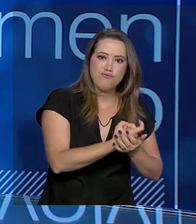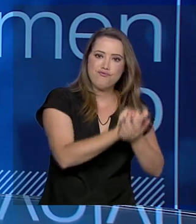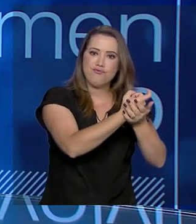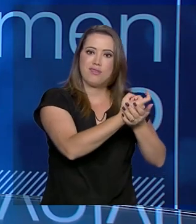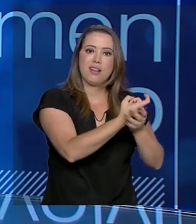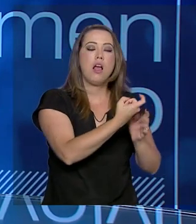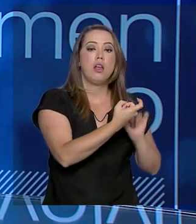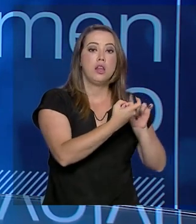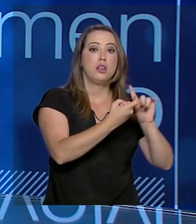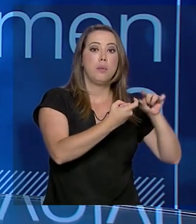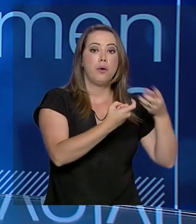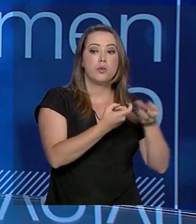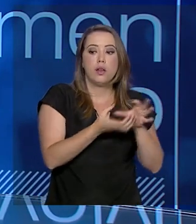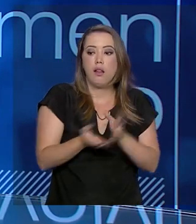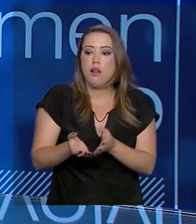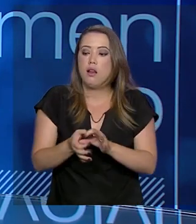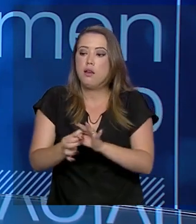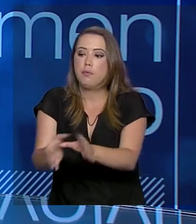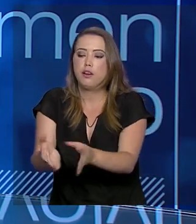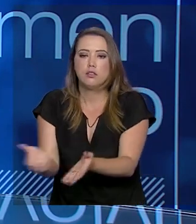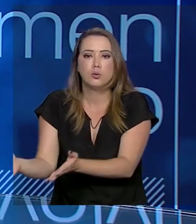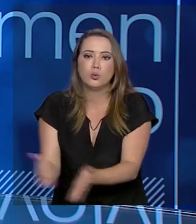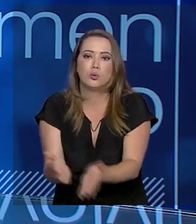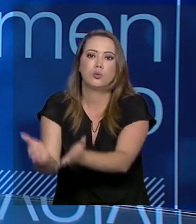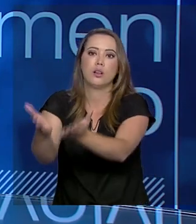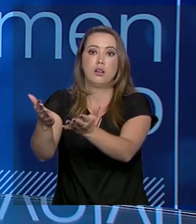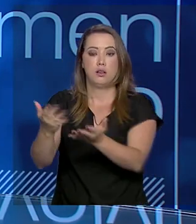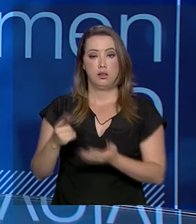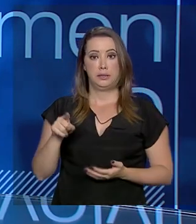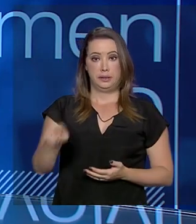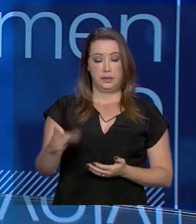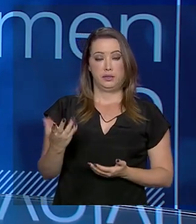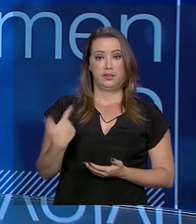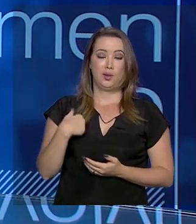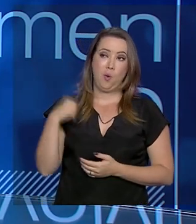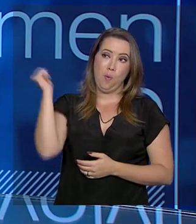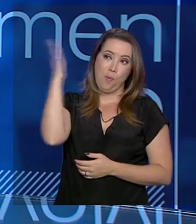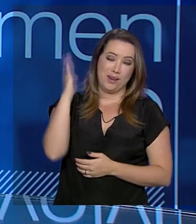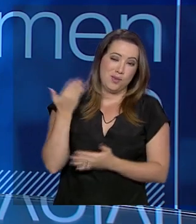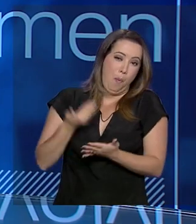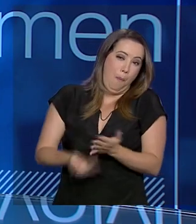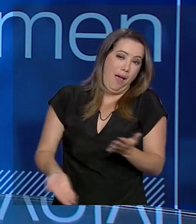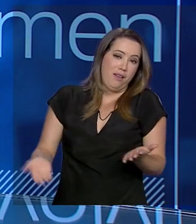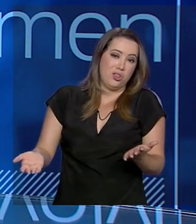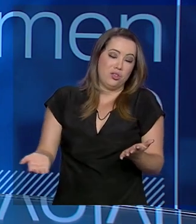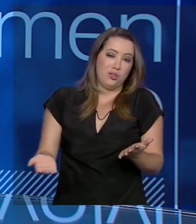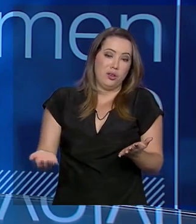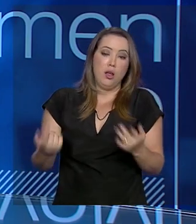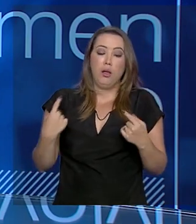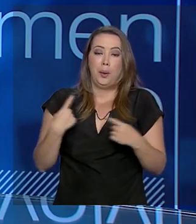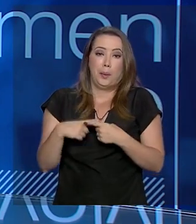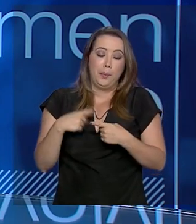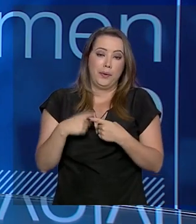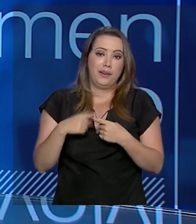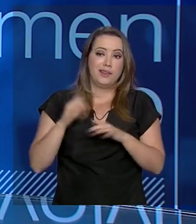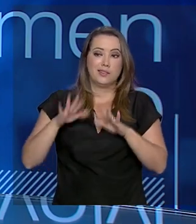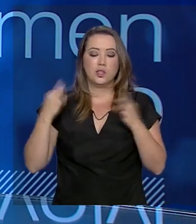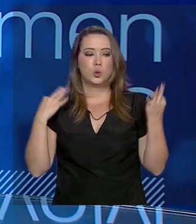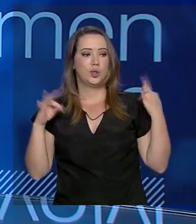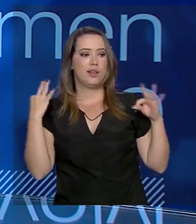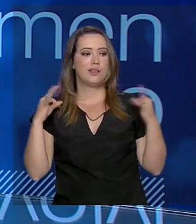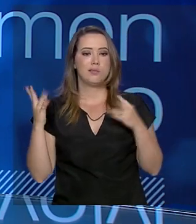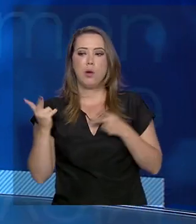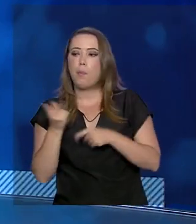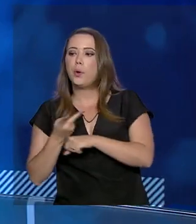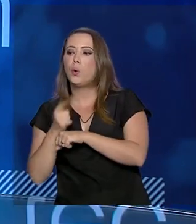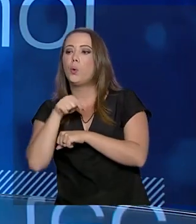devolve. Então, o Brasil perde, esse turismo do Brasil perde quando muitos turistas, ao invés